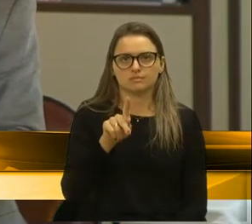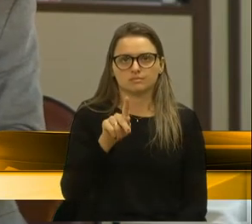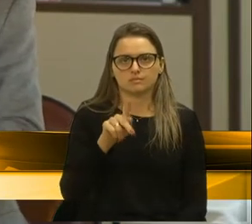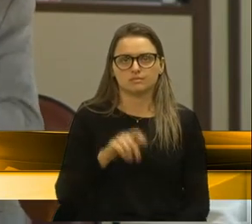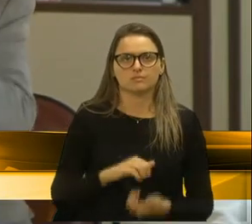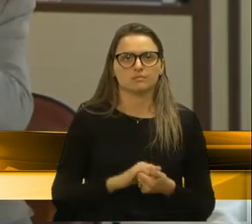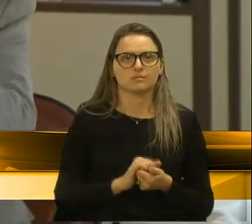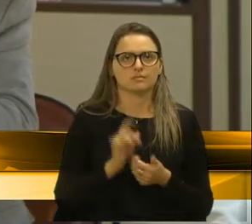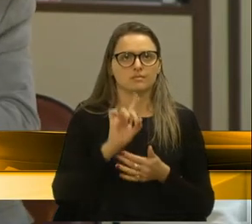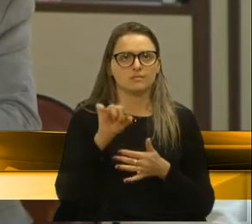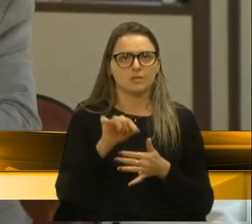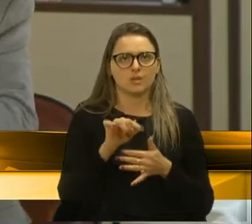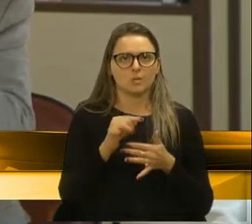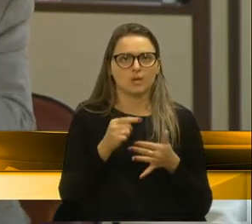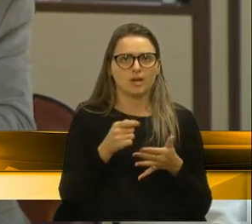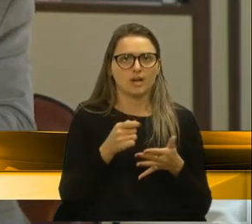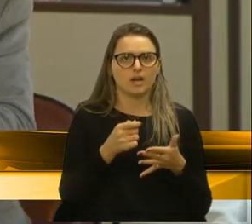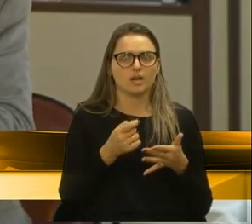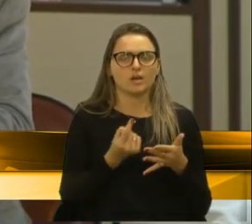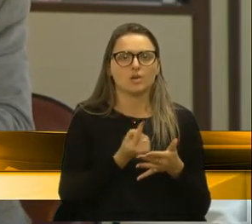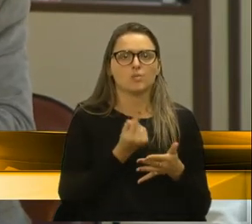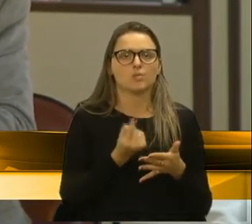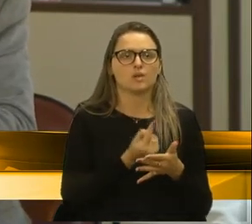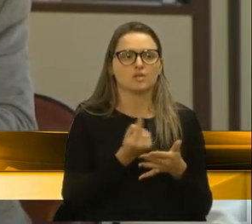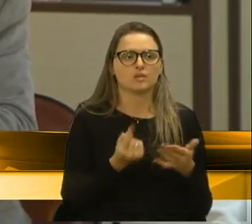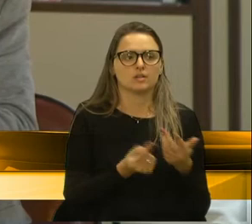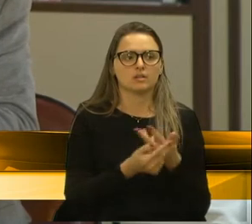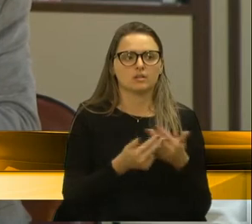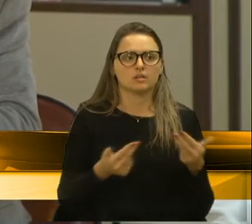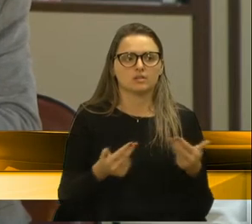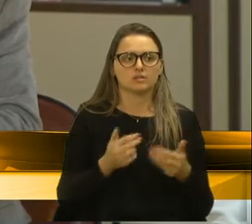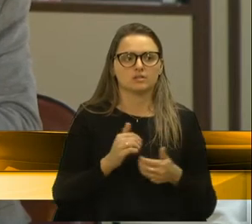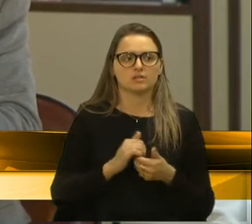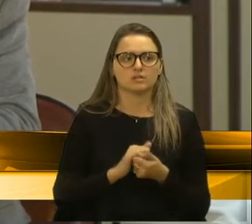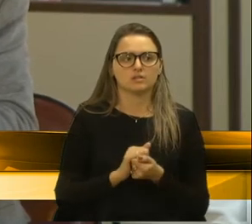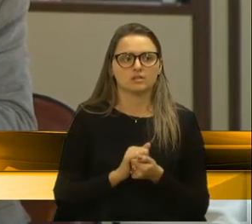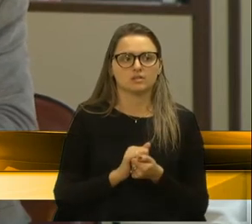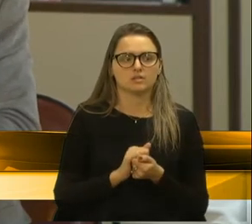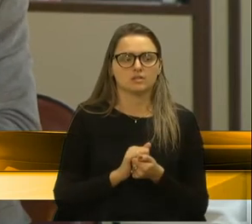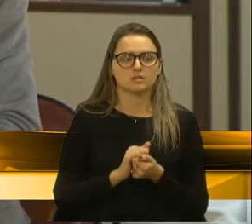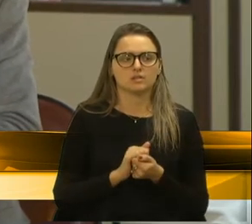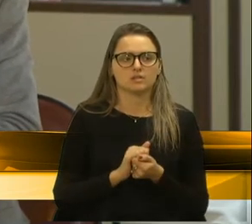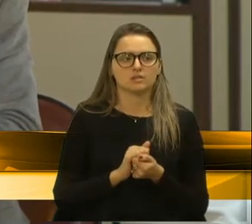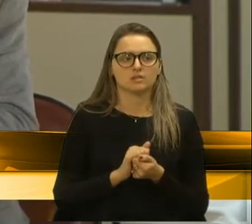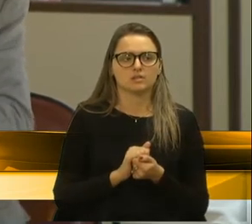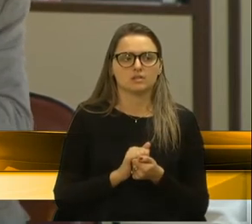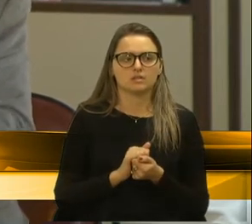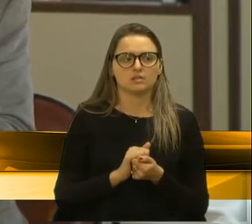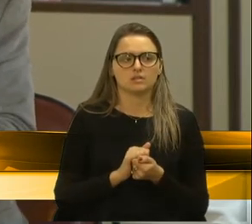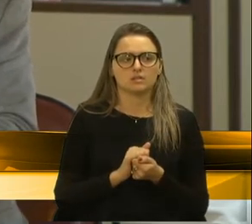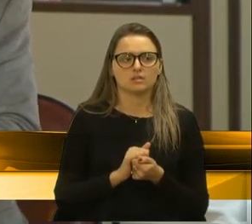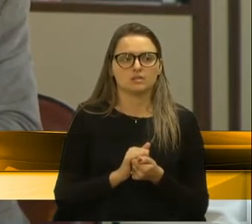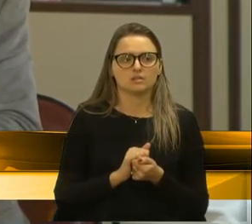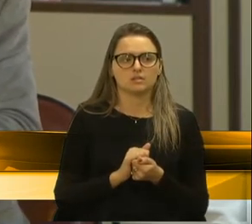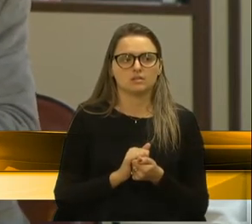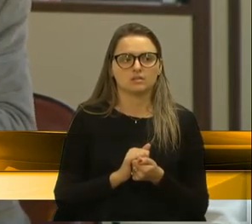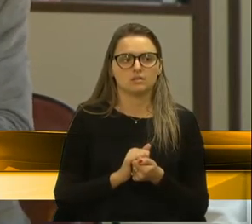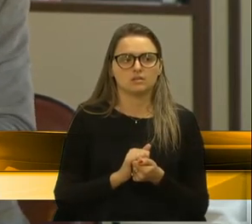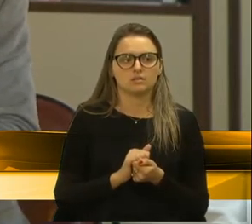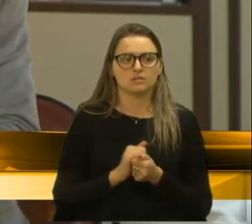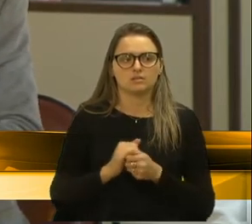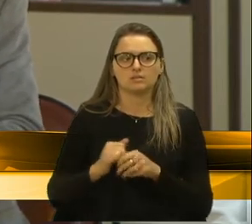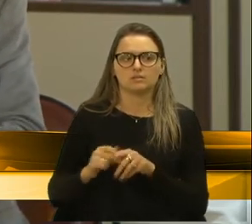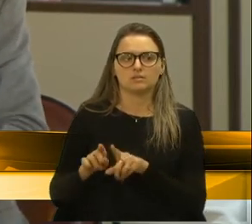ela não é uma sentença, ela é uma referência. E a Codeca tem condições, fazendo algumas adequações